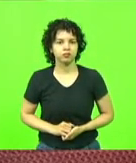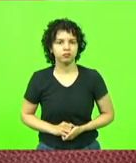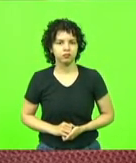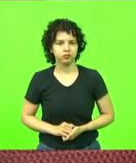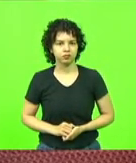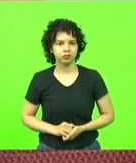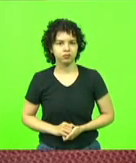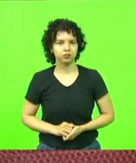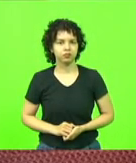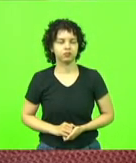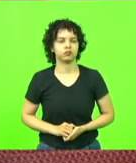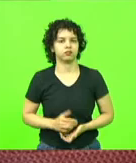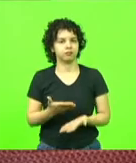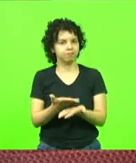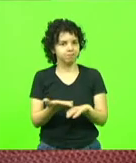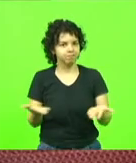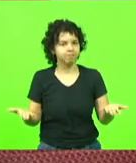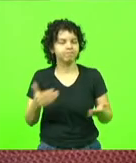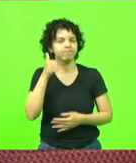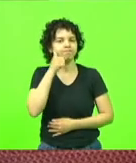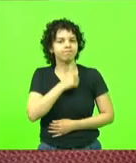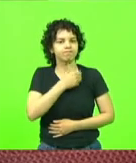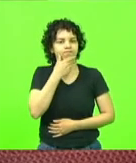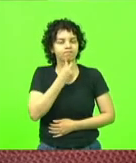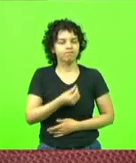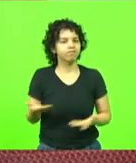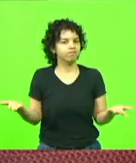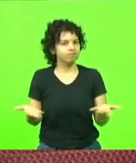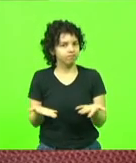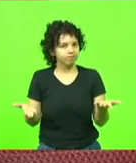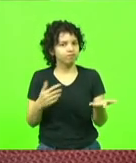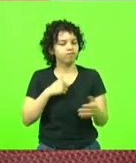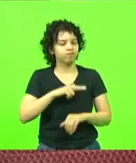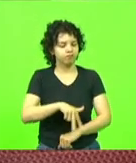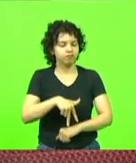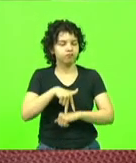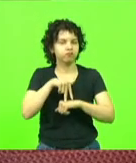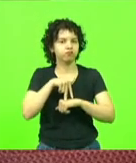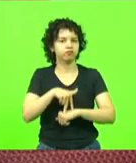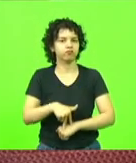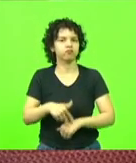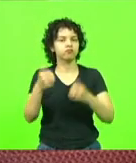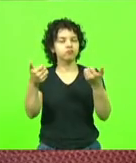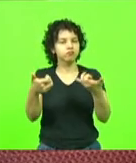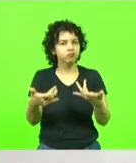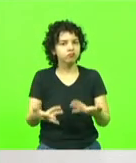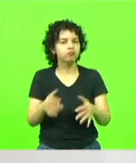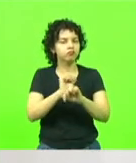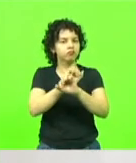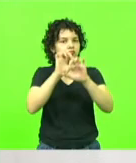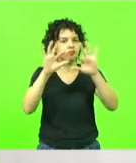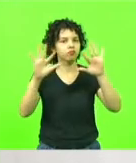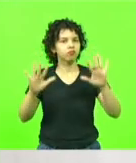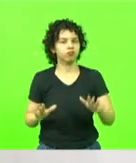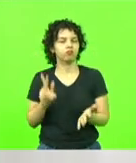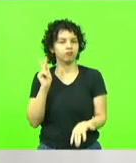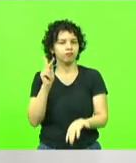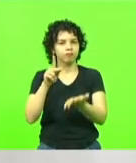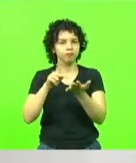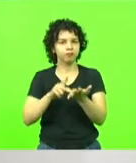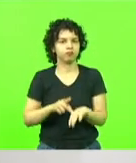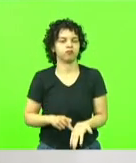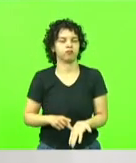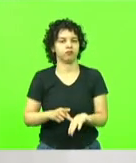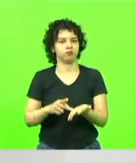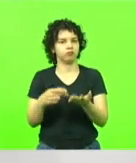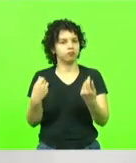Senhoras e senhores, eu venho hoje aqui nesta tribuna esclarecer com verdades para que sejam